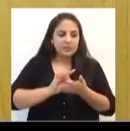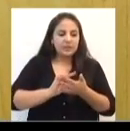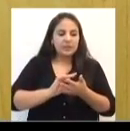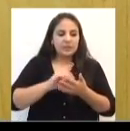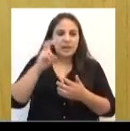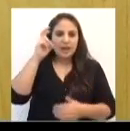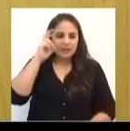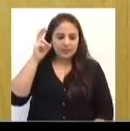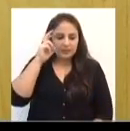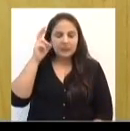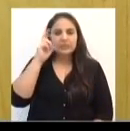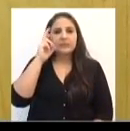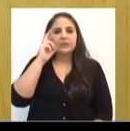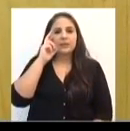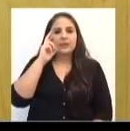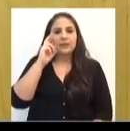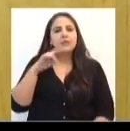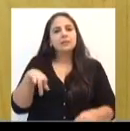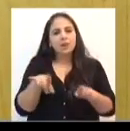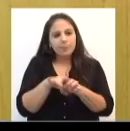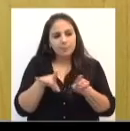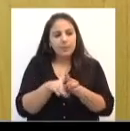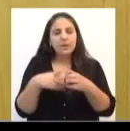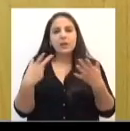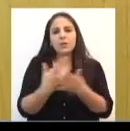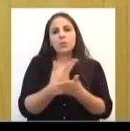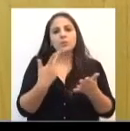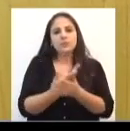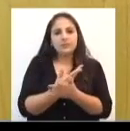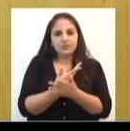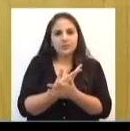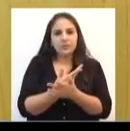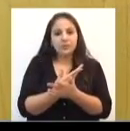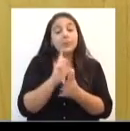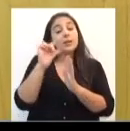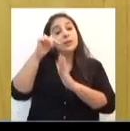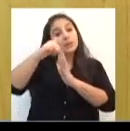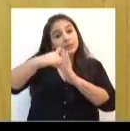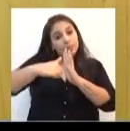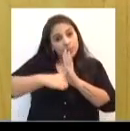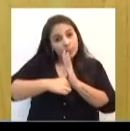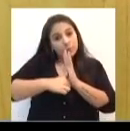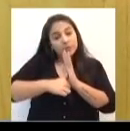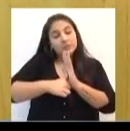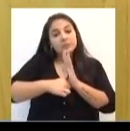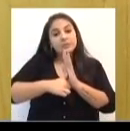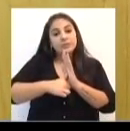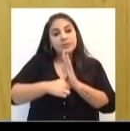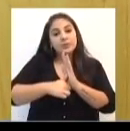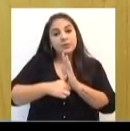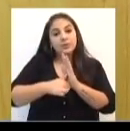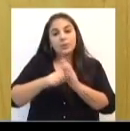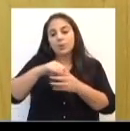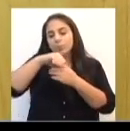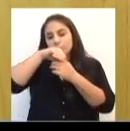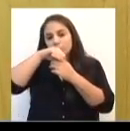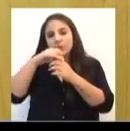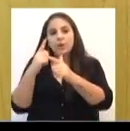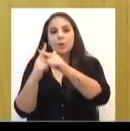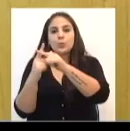quinta-feira, onde aconteceu a instituição, para depois o beijo da cruz, o Senhor.